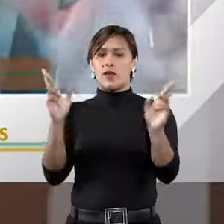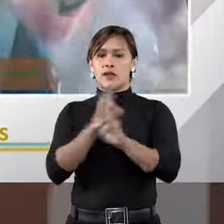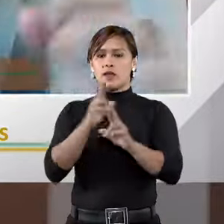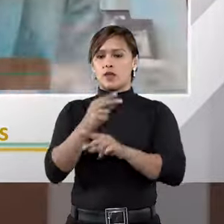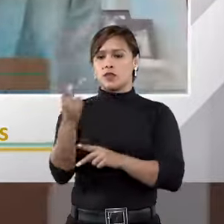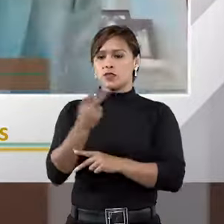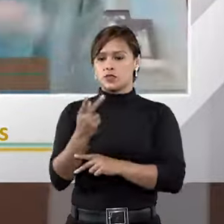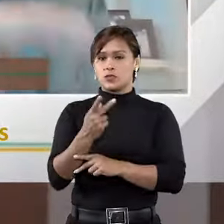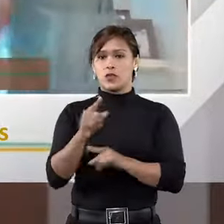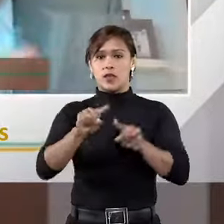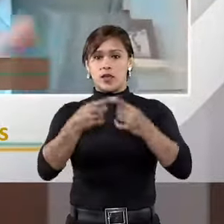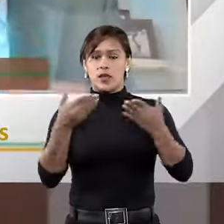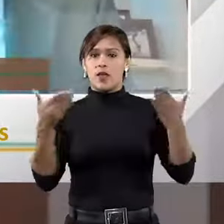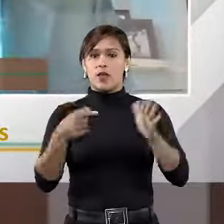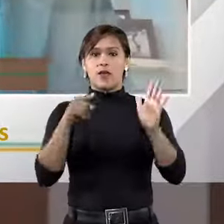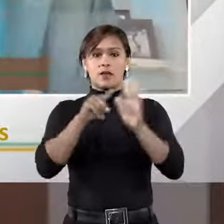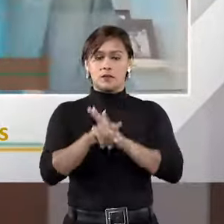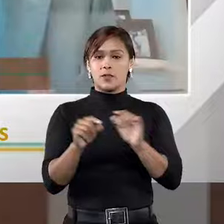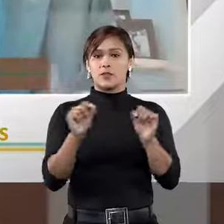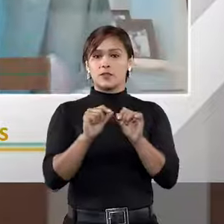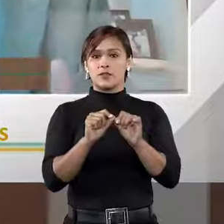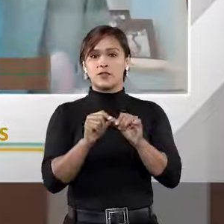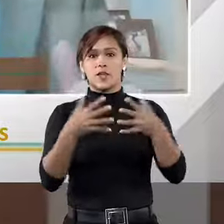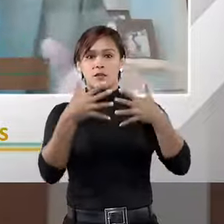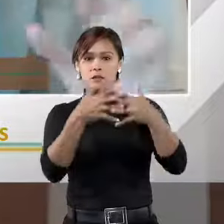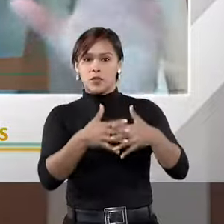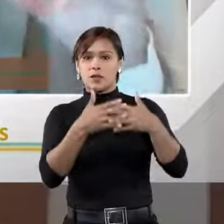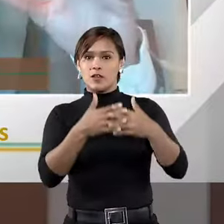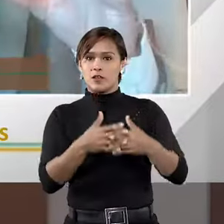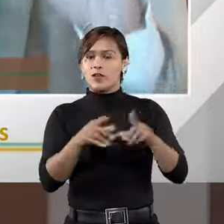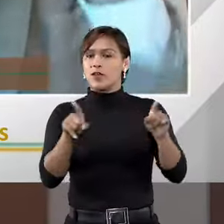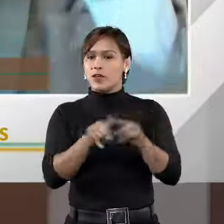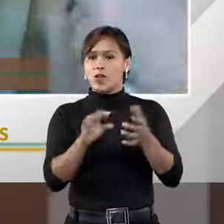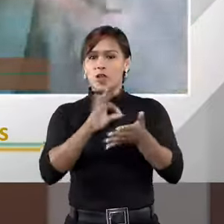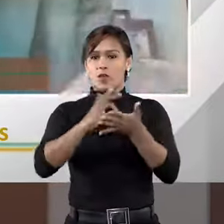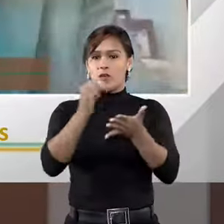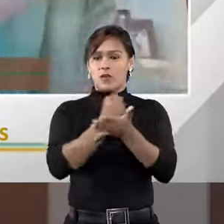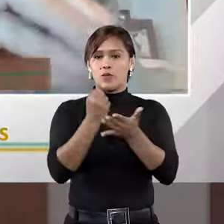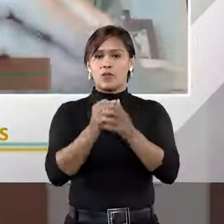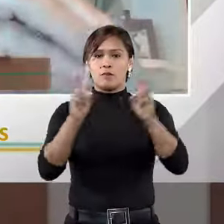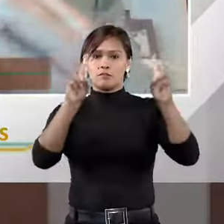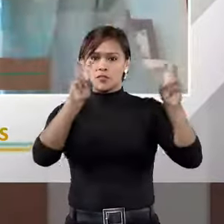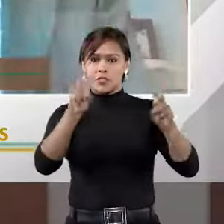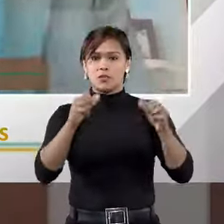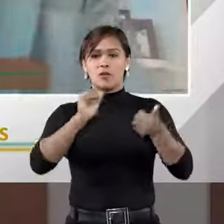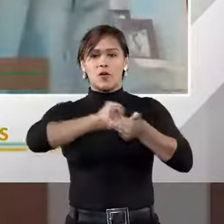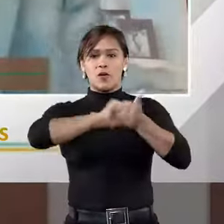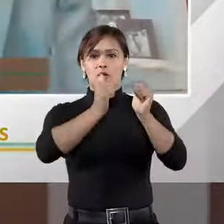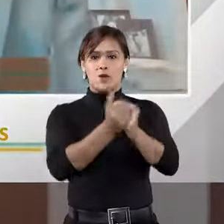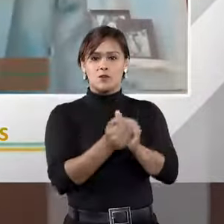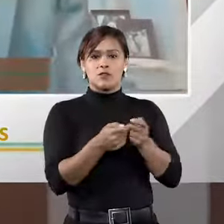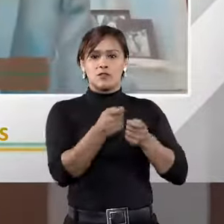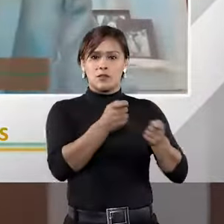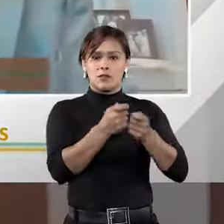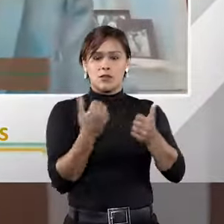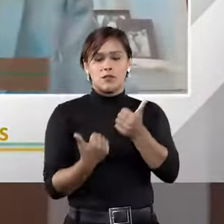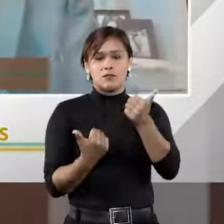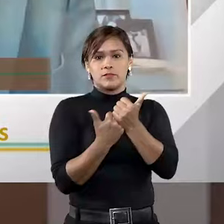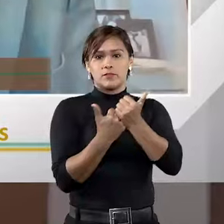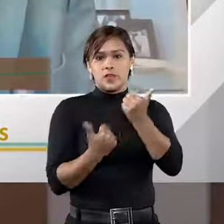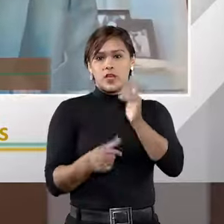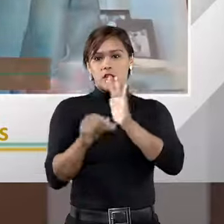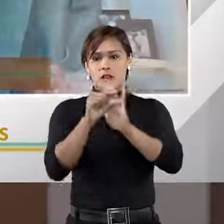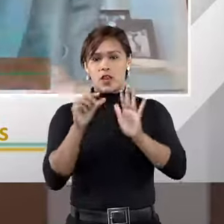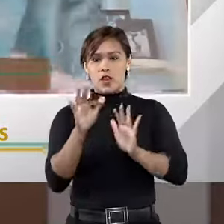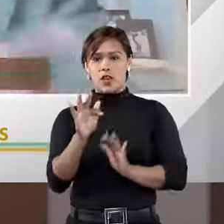a essas duas cláusulas. Agora, a pergunta que você fez era mais complexa que essa era um contrato principal com a convenção arbitral e um contrato acessório com a cláusula de